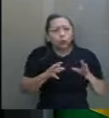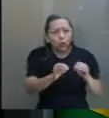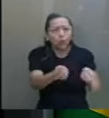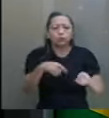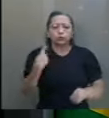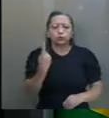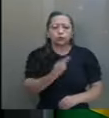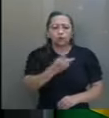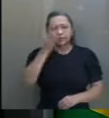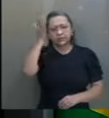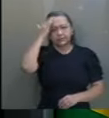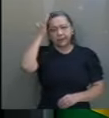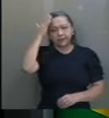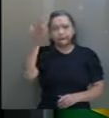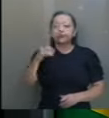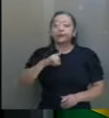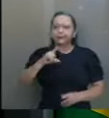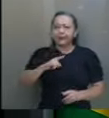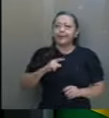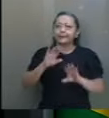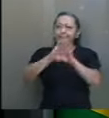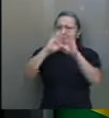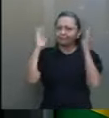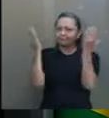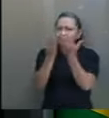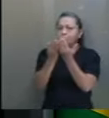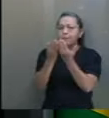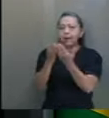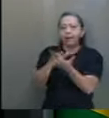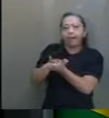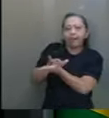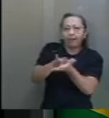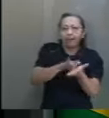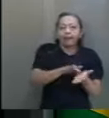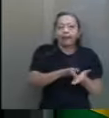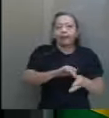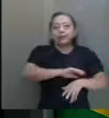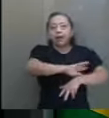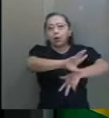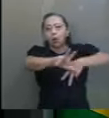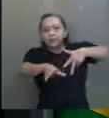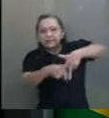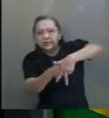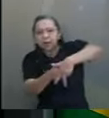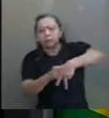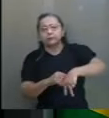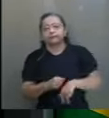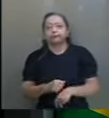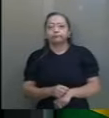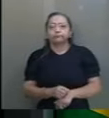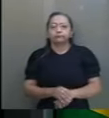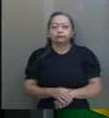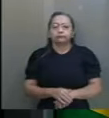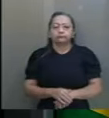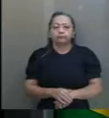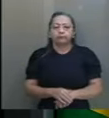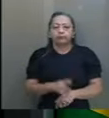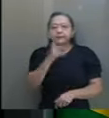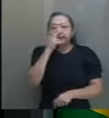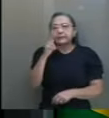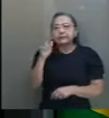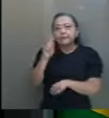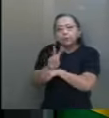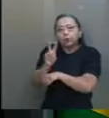sabemos que é a blindagem da corrupção. É exatamente